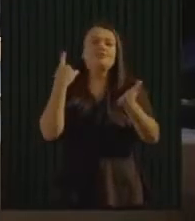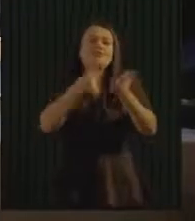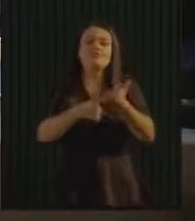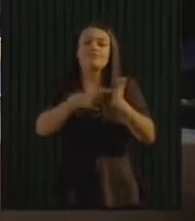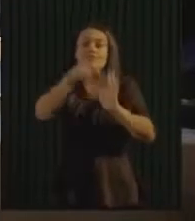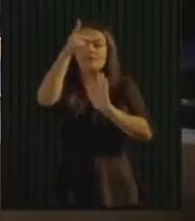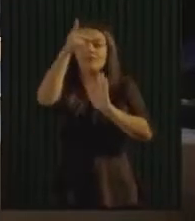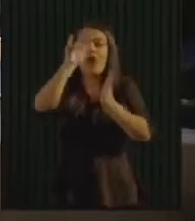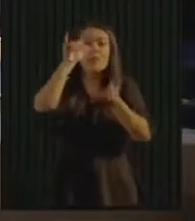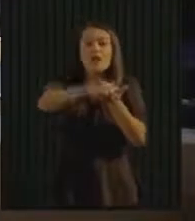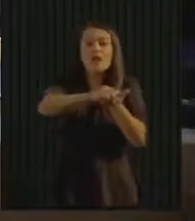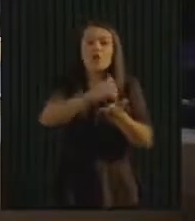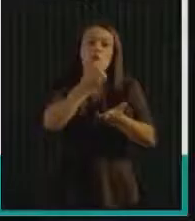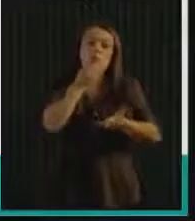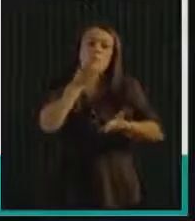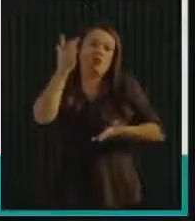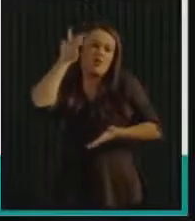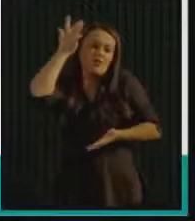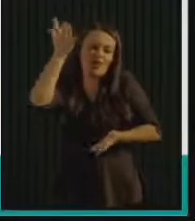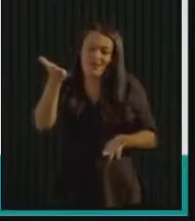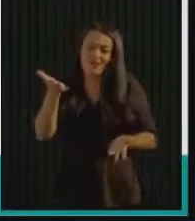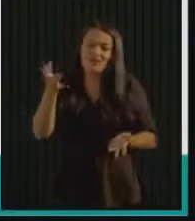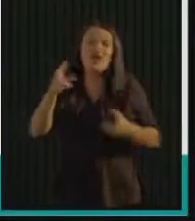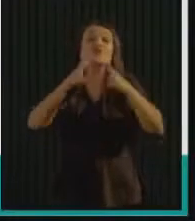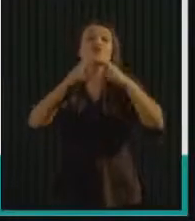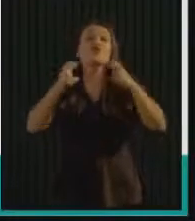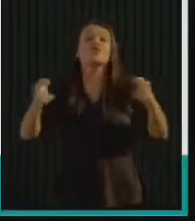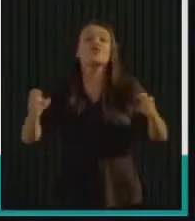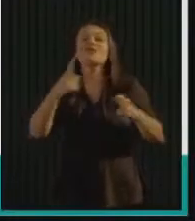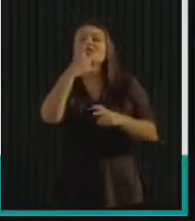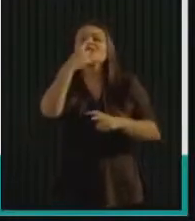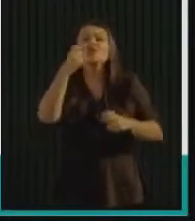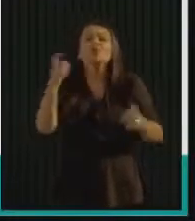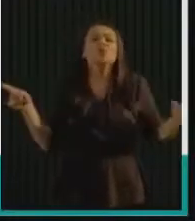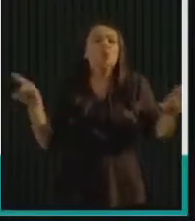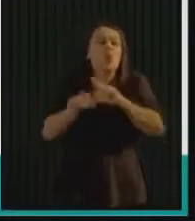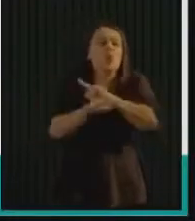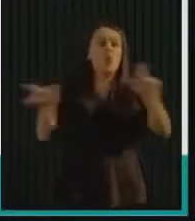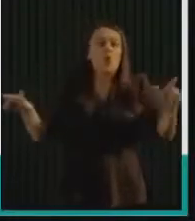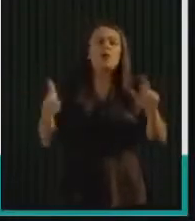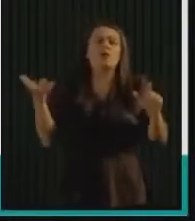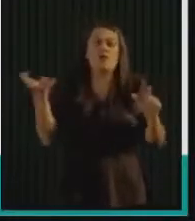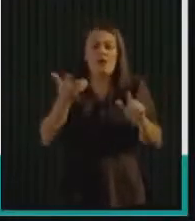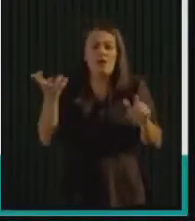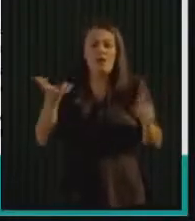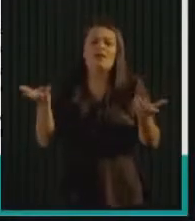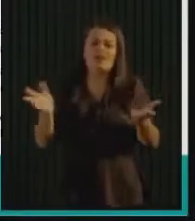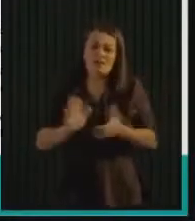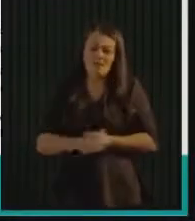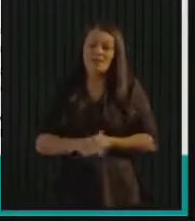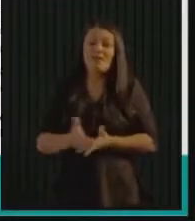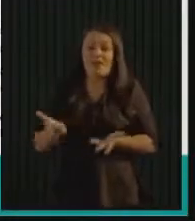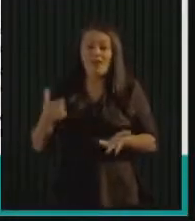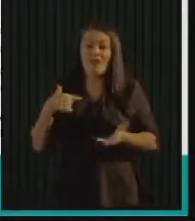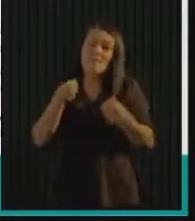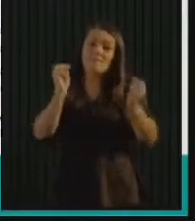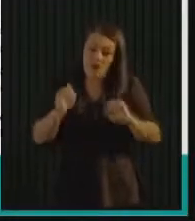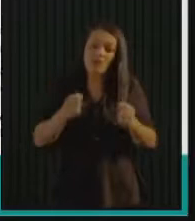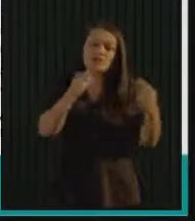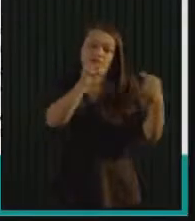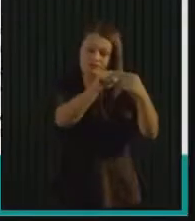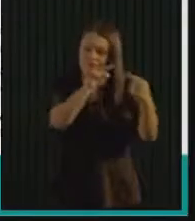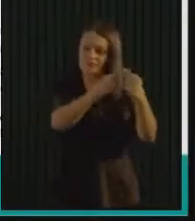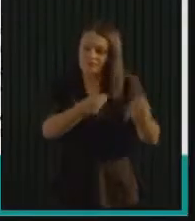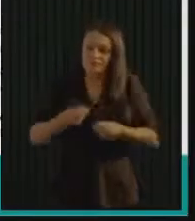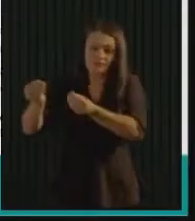plano Floripa Lixo Zero, deixa a gente muito confortável frente a essas metas. E para consolidar todo esse material, a